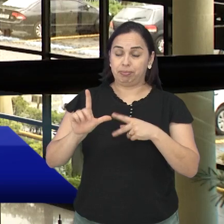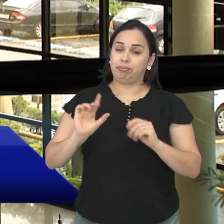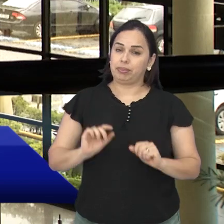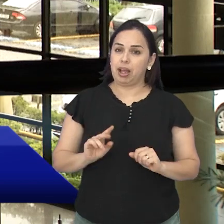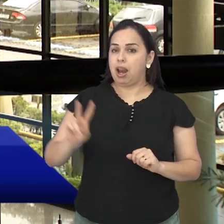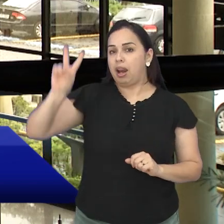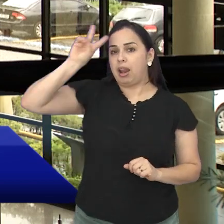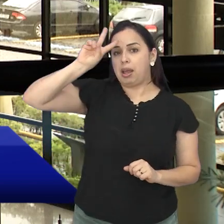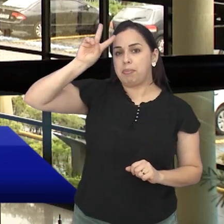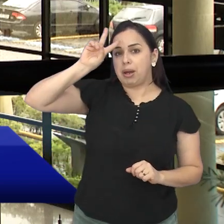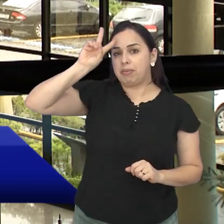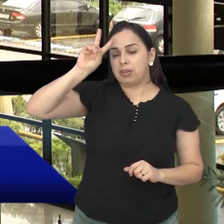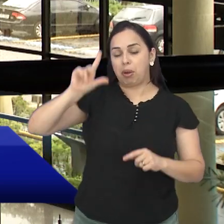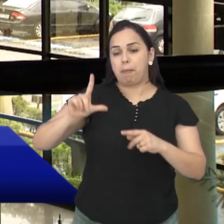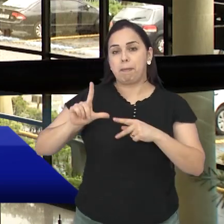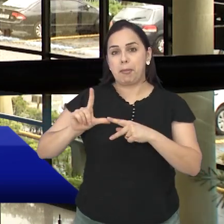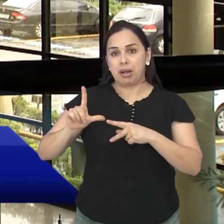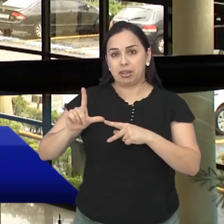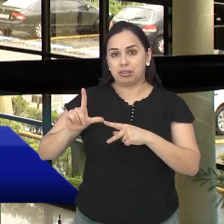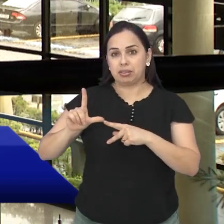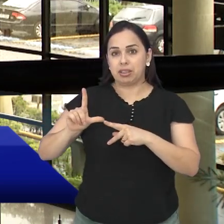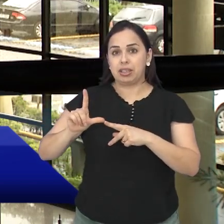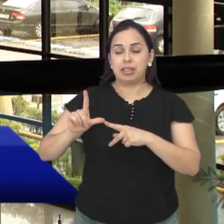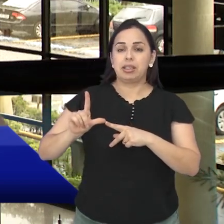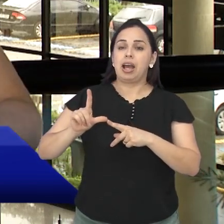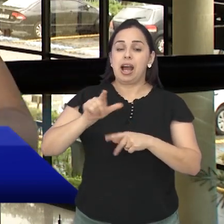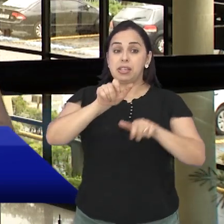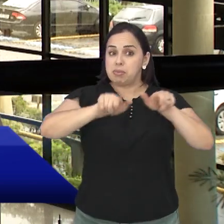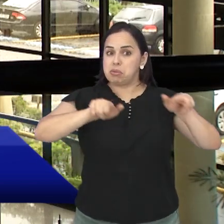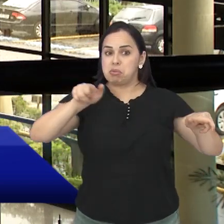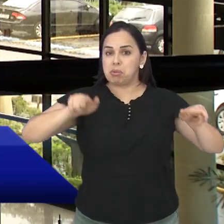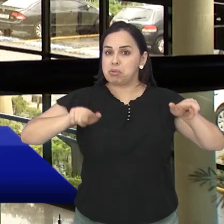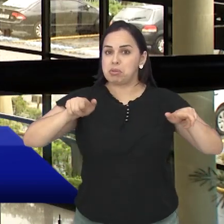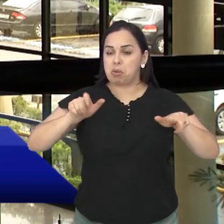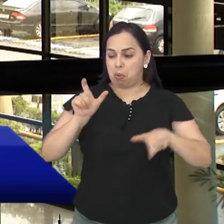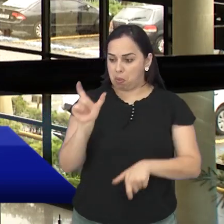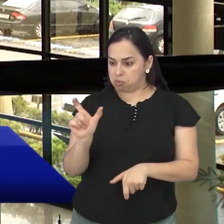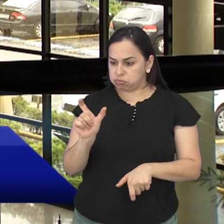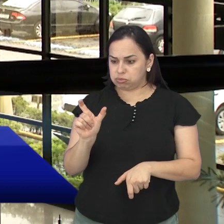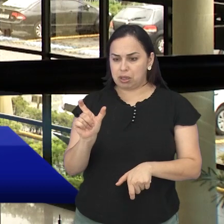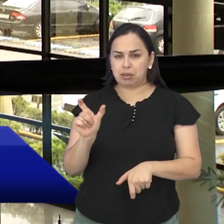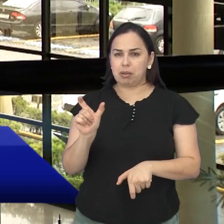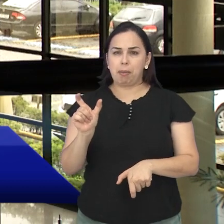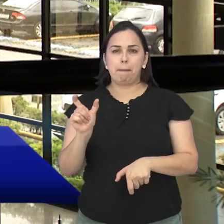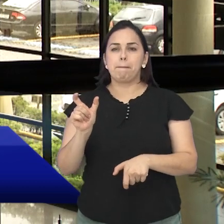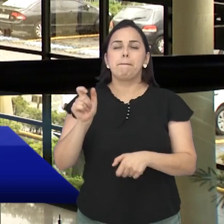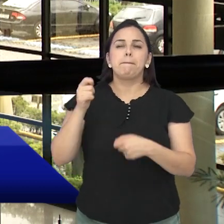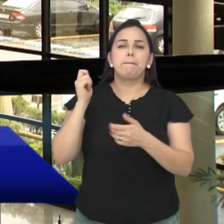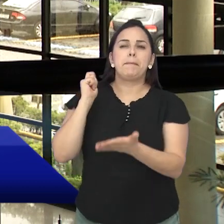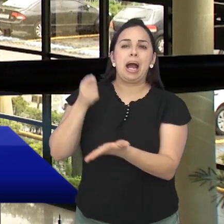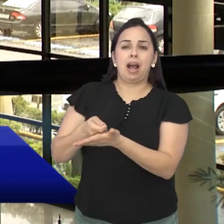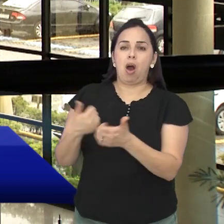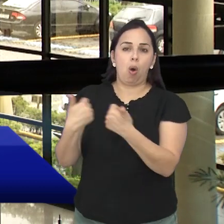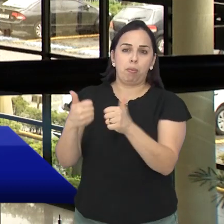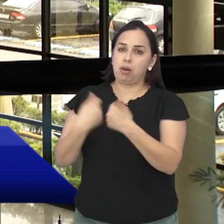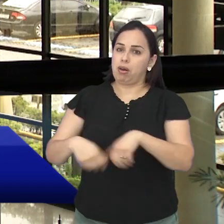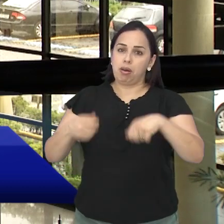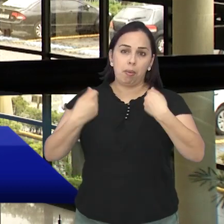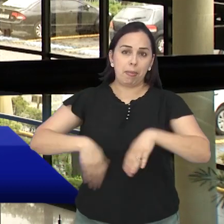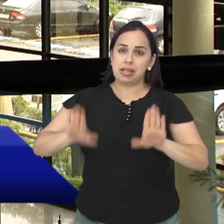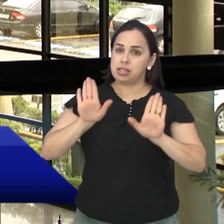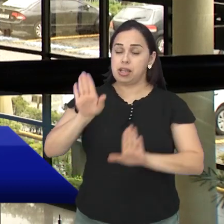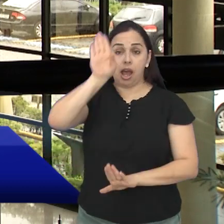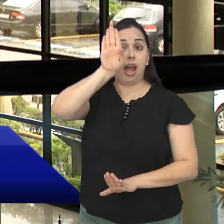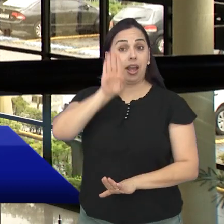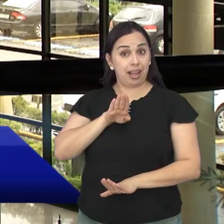Vale lembrar que o passe livre isenta as pessoas, os alunos, do pagamento das tarifas e esses